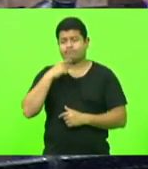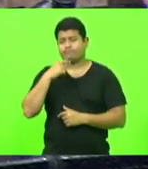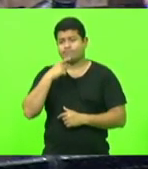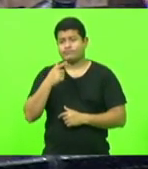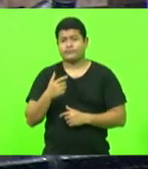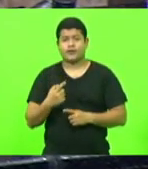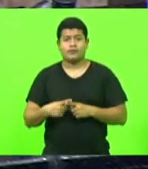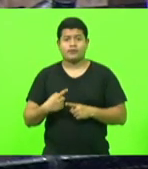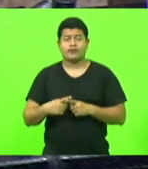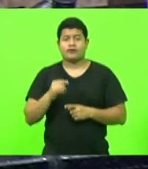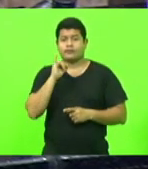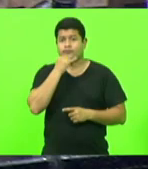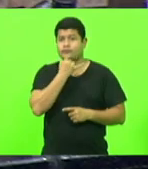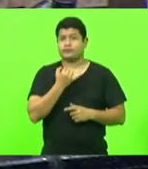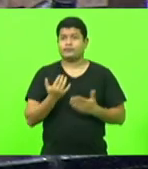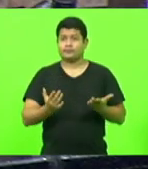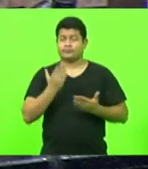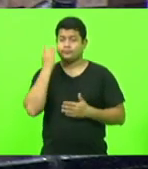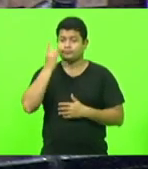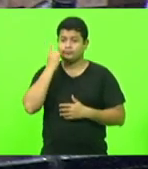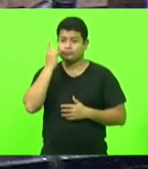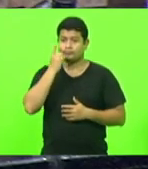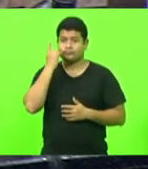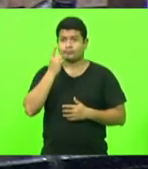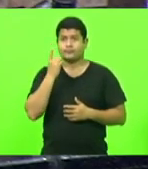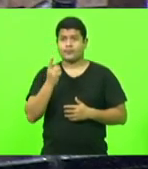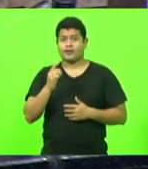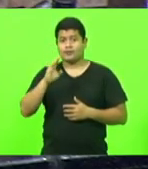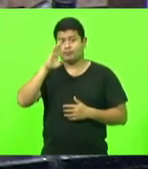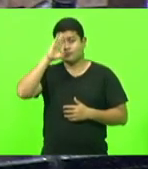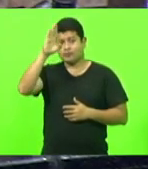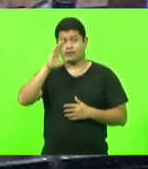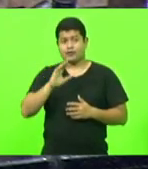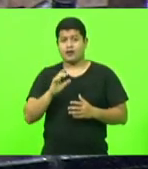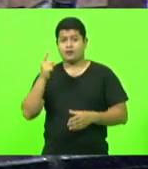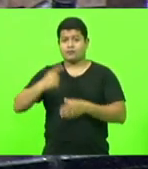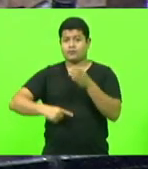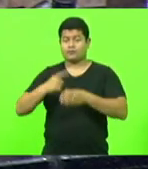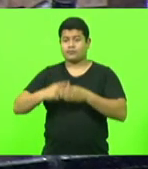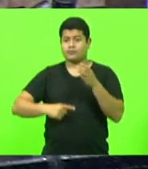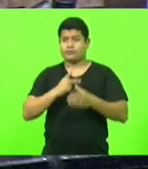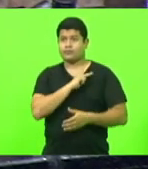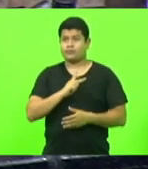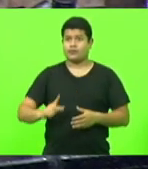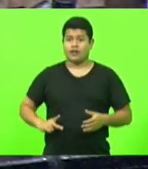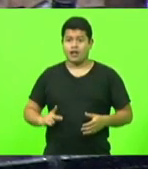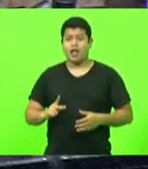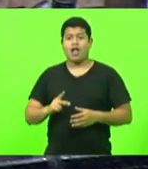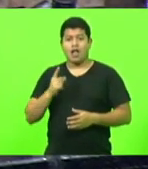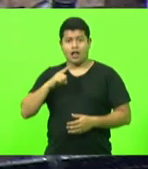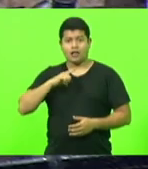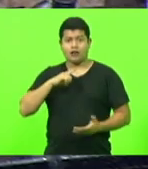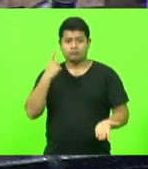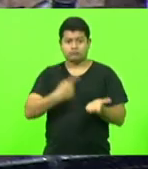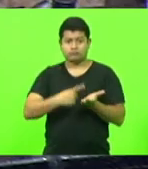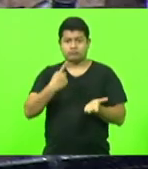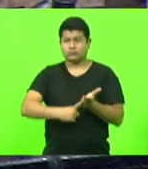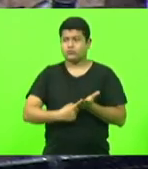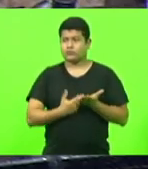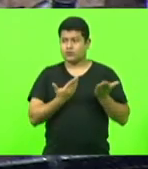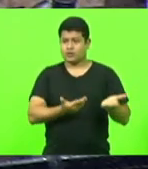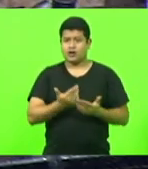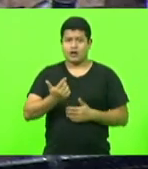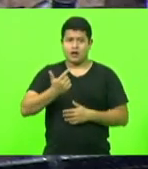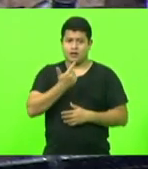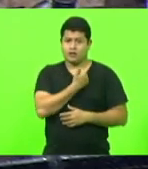os deputados das principais comissões presidentes são fechados com o governador e estão de tudo